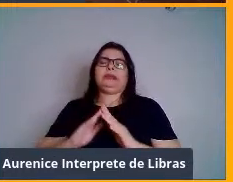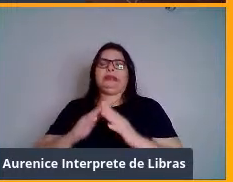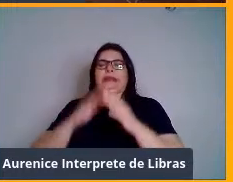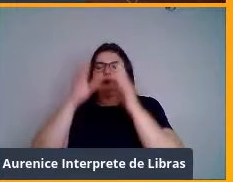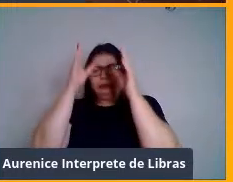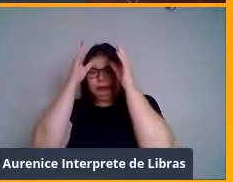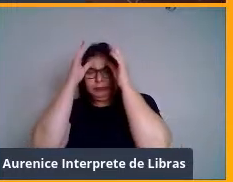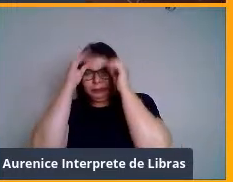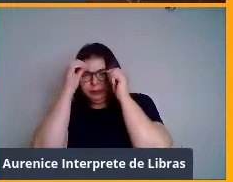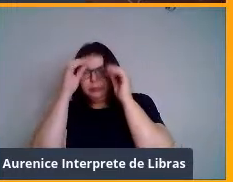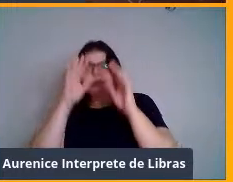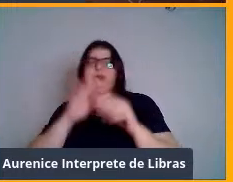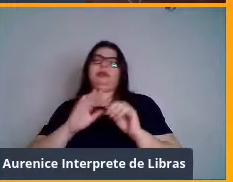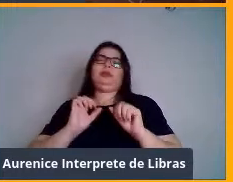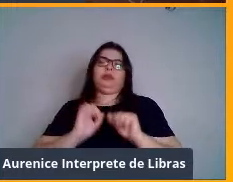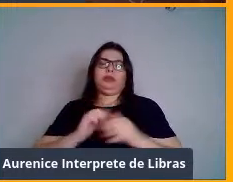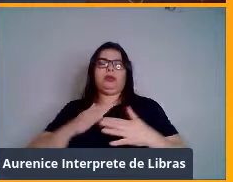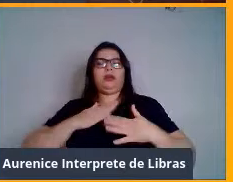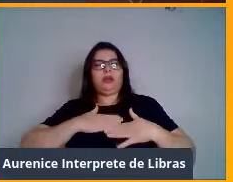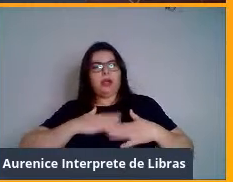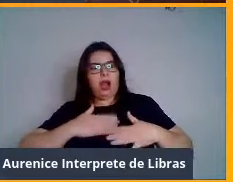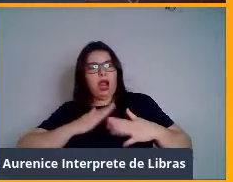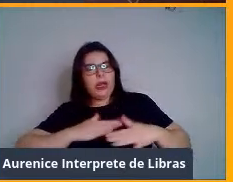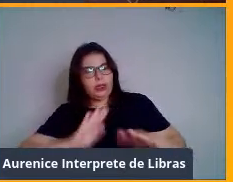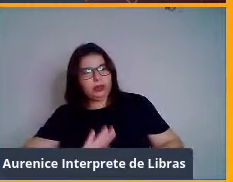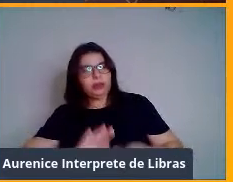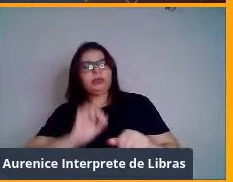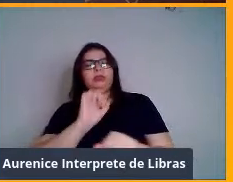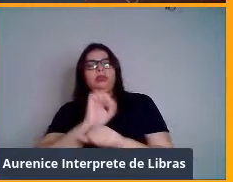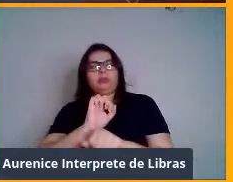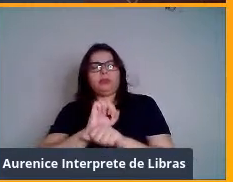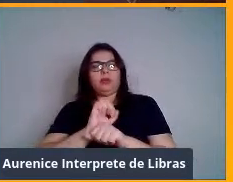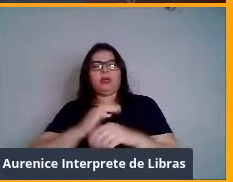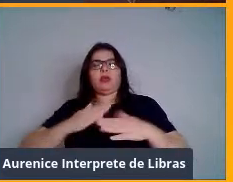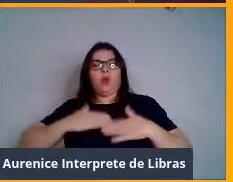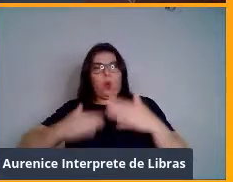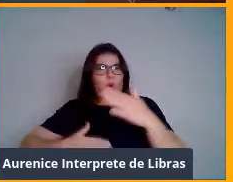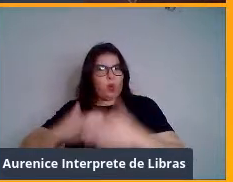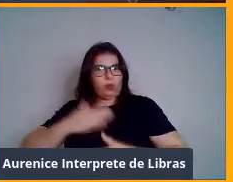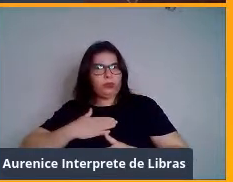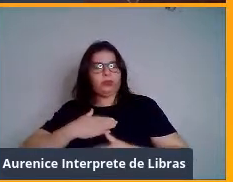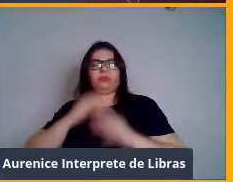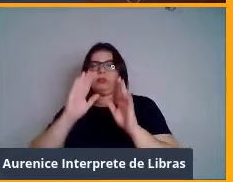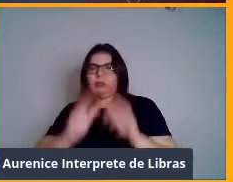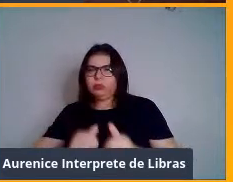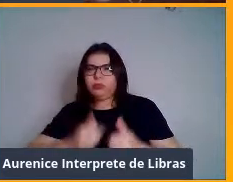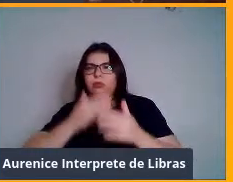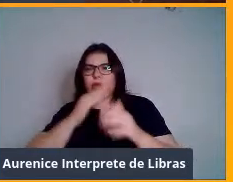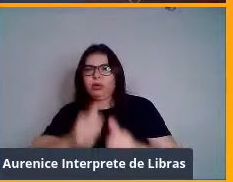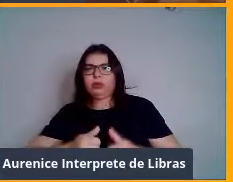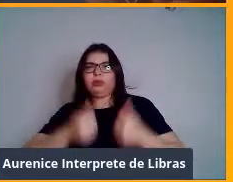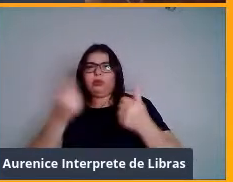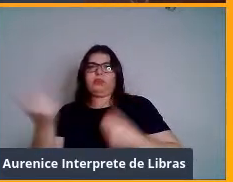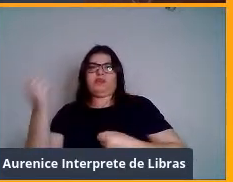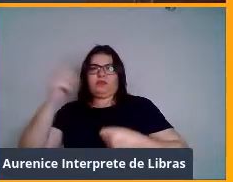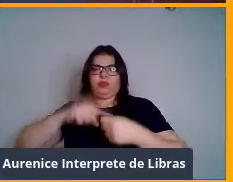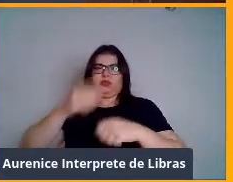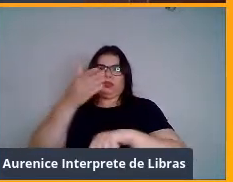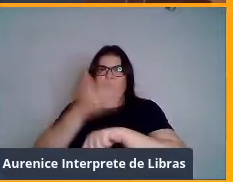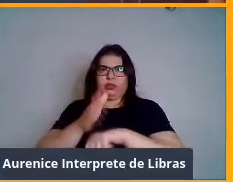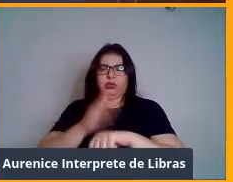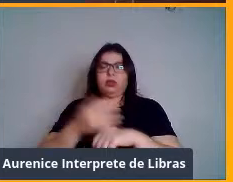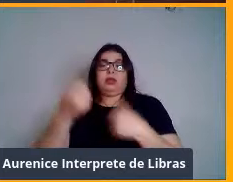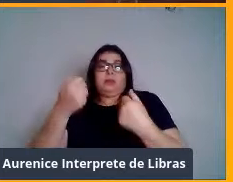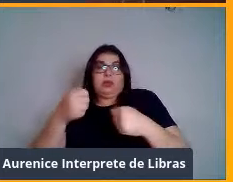tem que descansar para que seu corpo tenha as adaptações. E se você treina, você tem que se alimentar bem para que seu